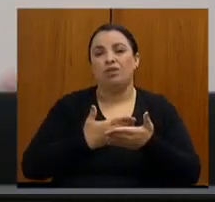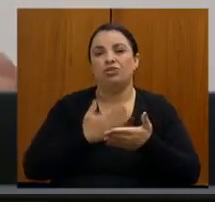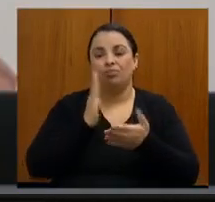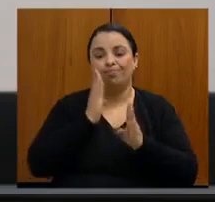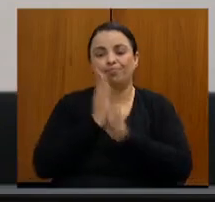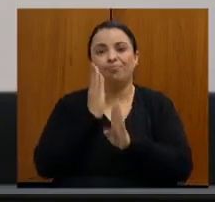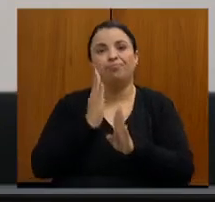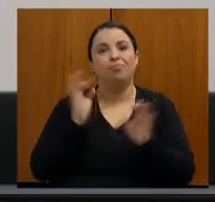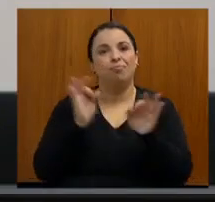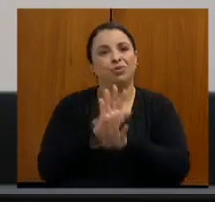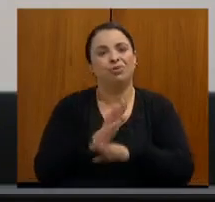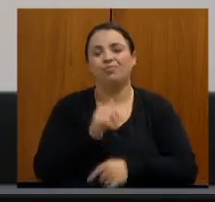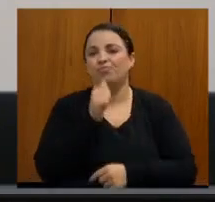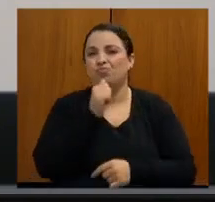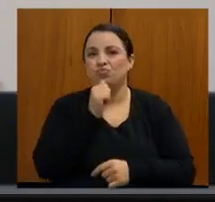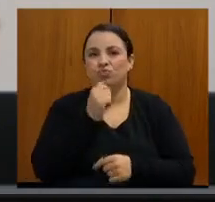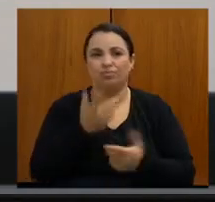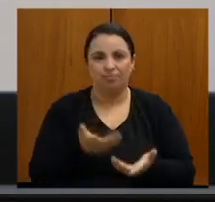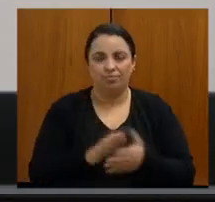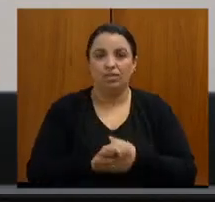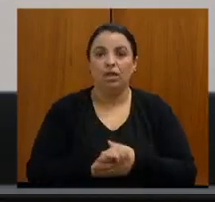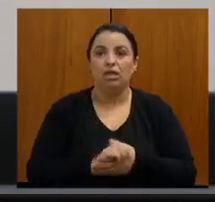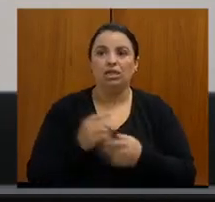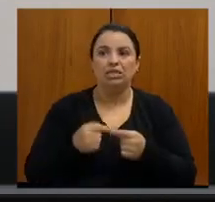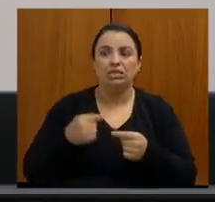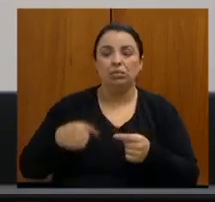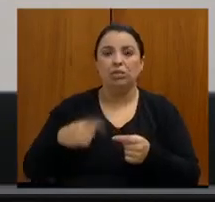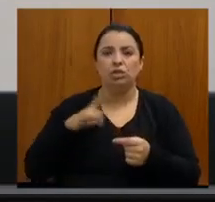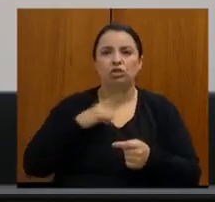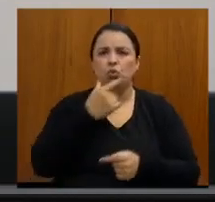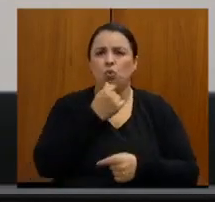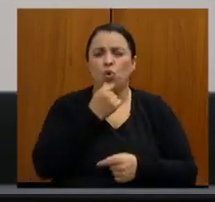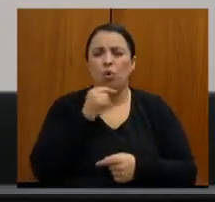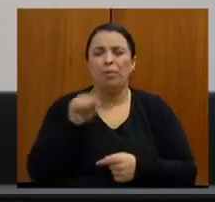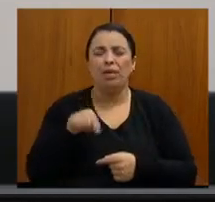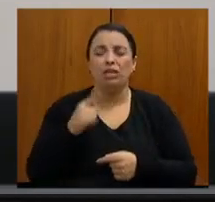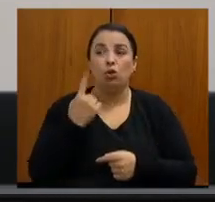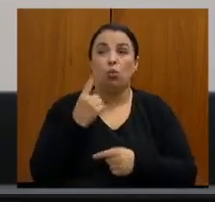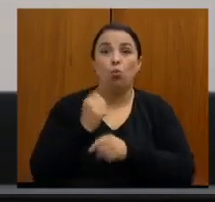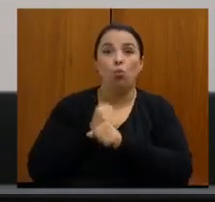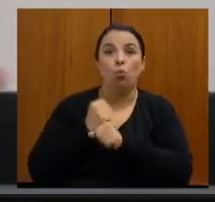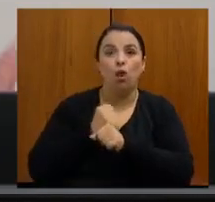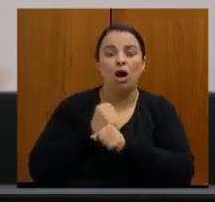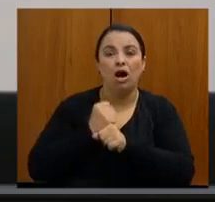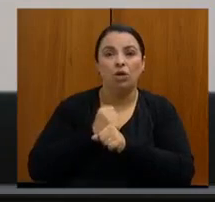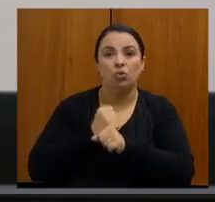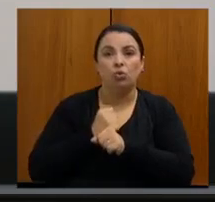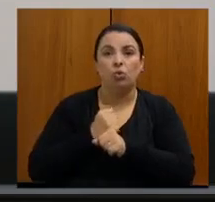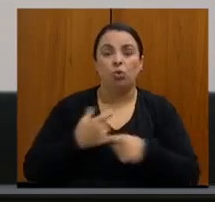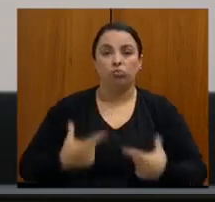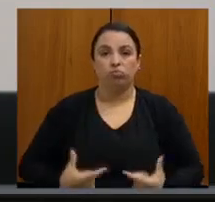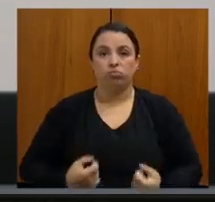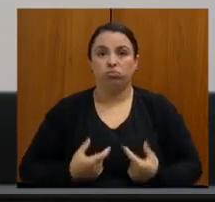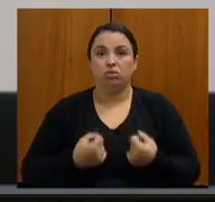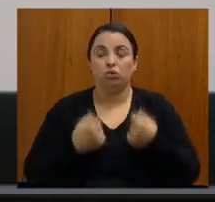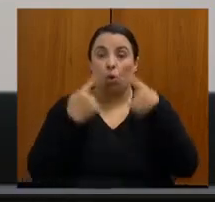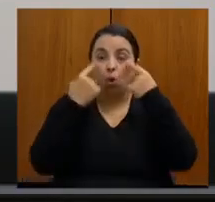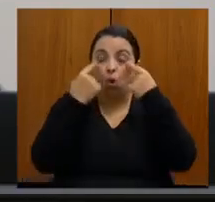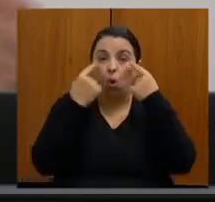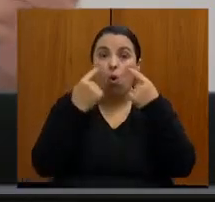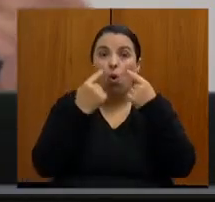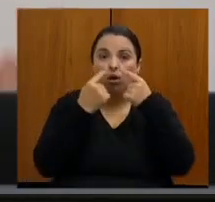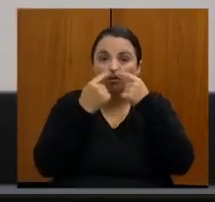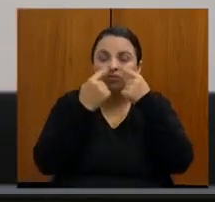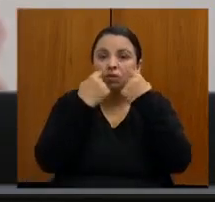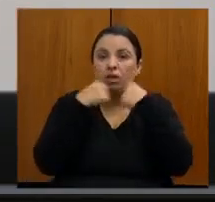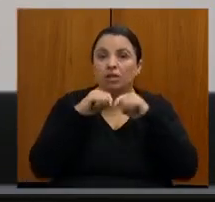Essa semana mesmo eu atendi um senhor que já estava há um ano com tumor de orofaringe, tumor visível, e que já